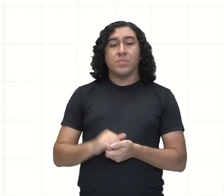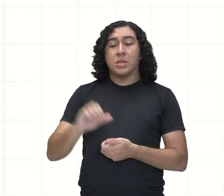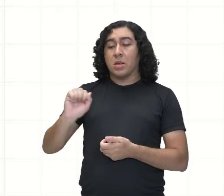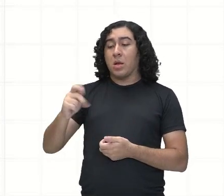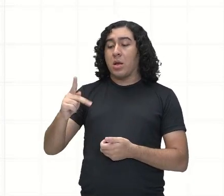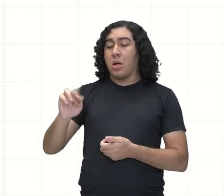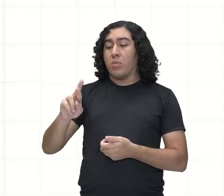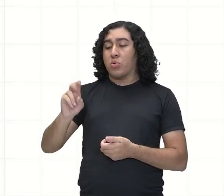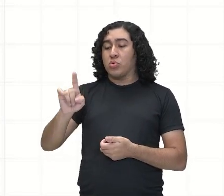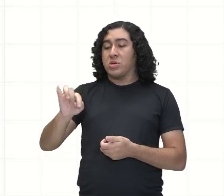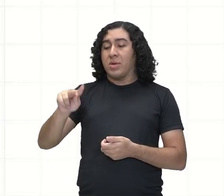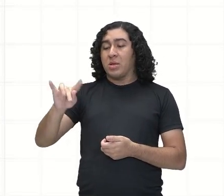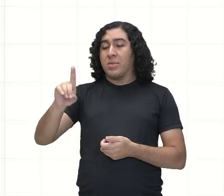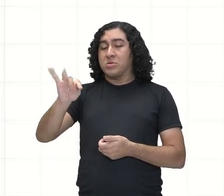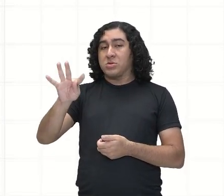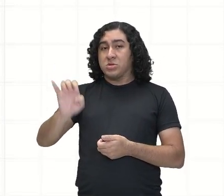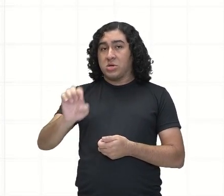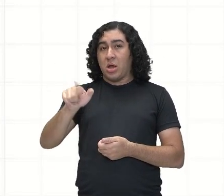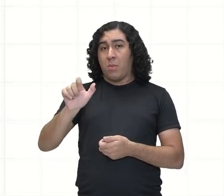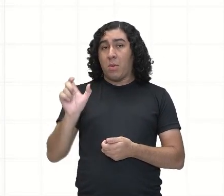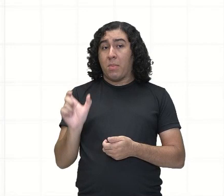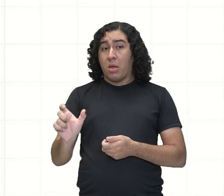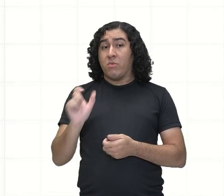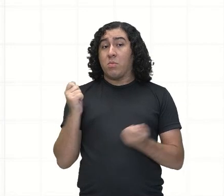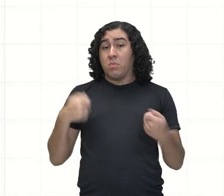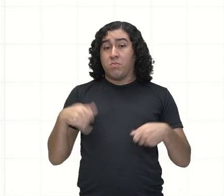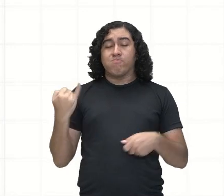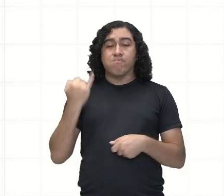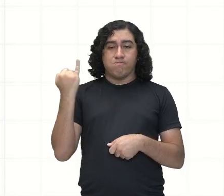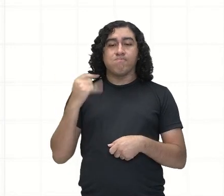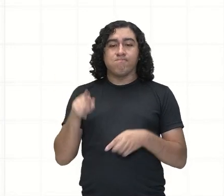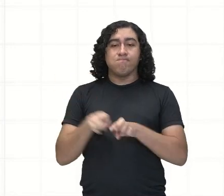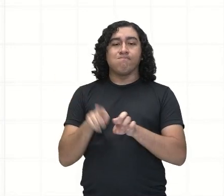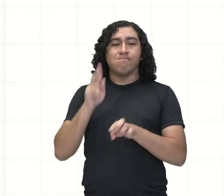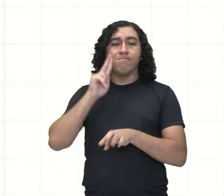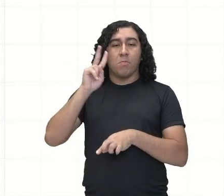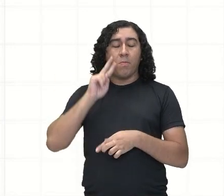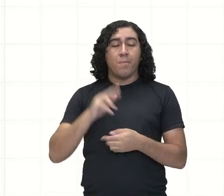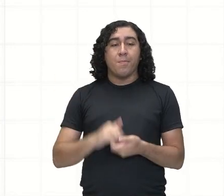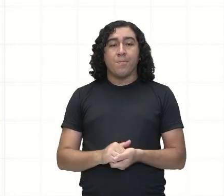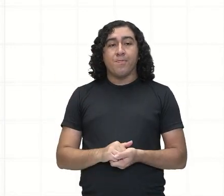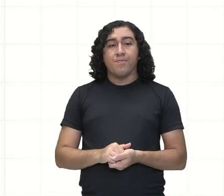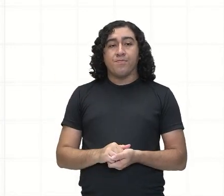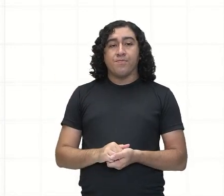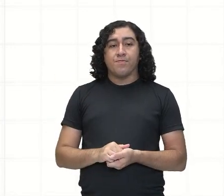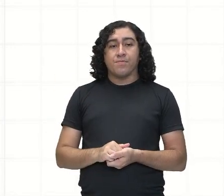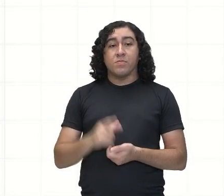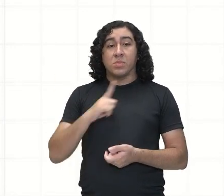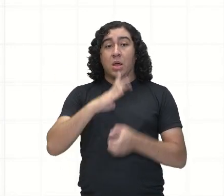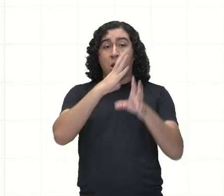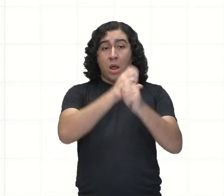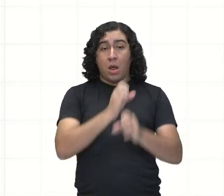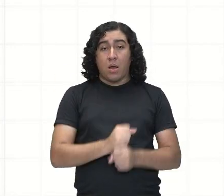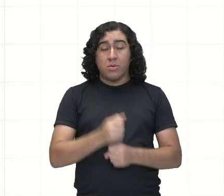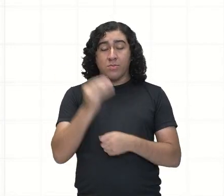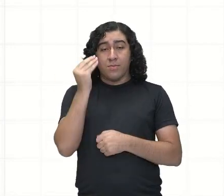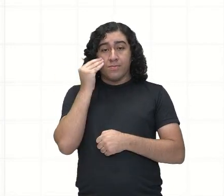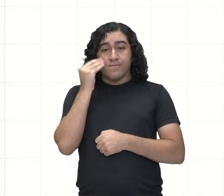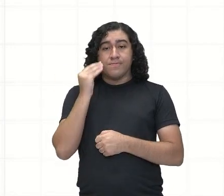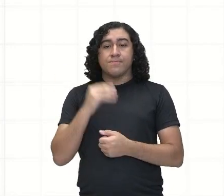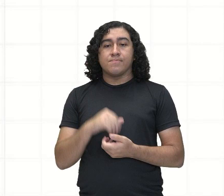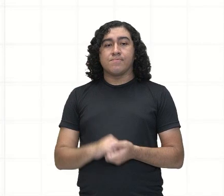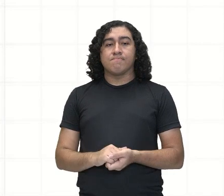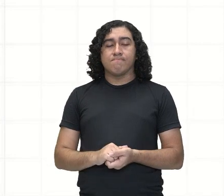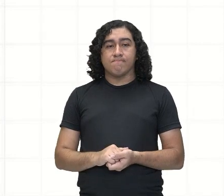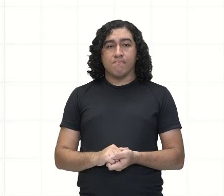é importante nesse caso. E aí temos os cálculos aqui, vamos então